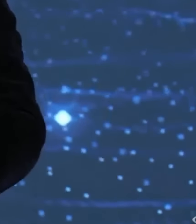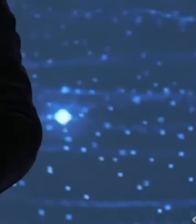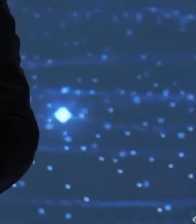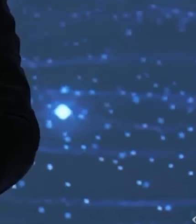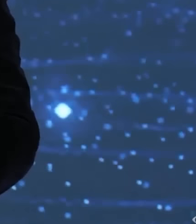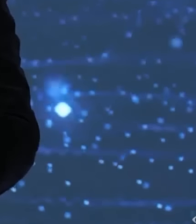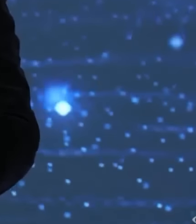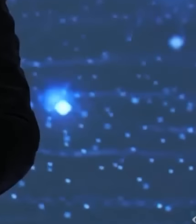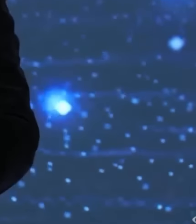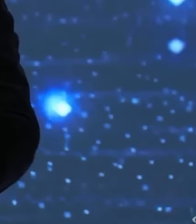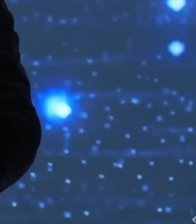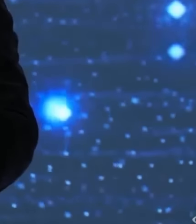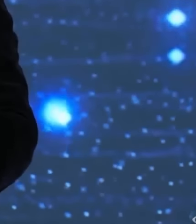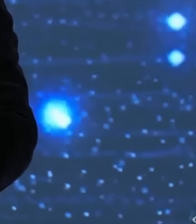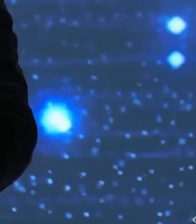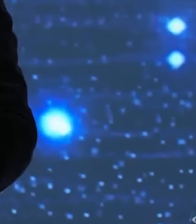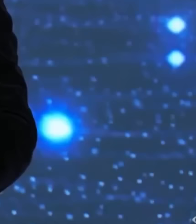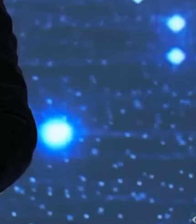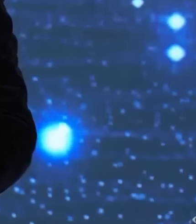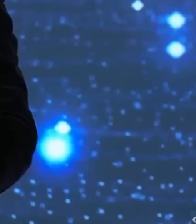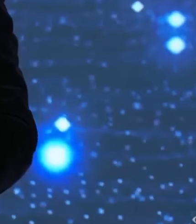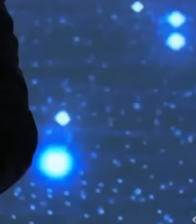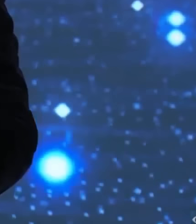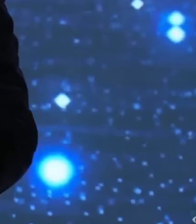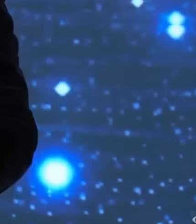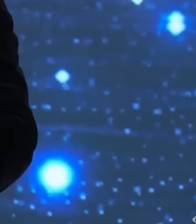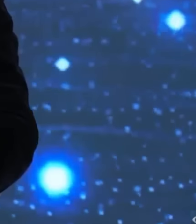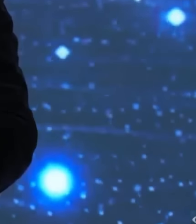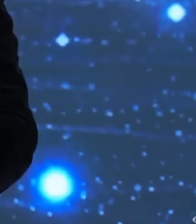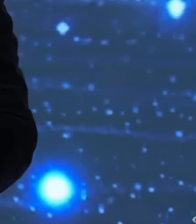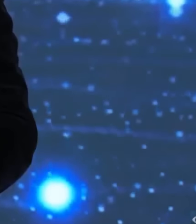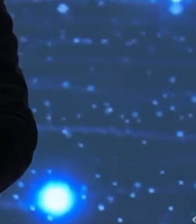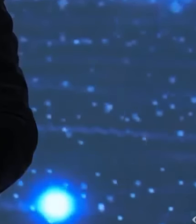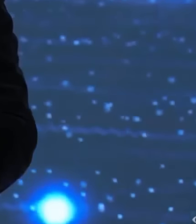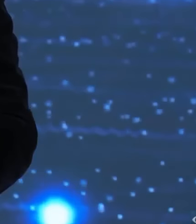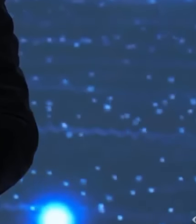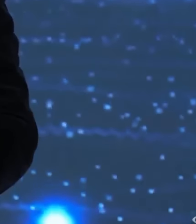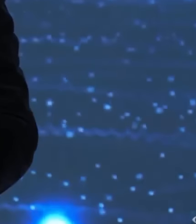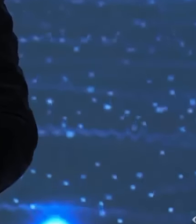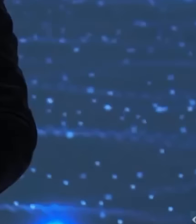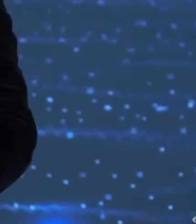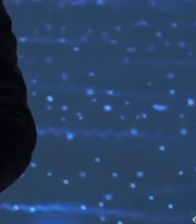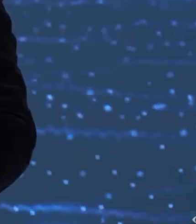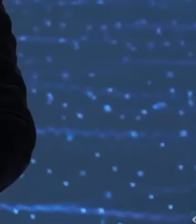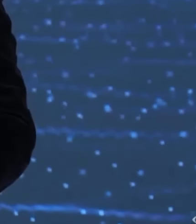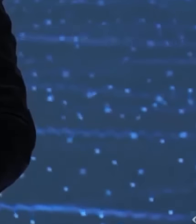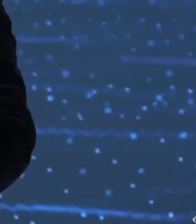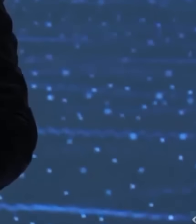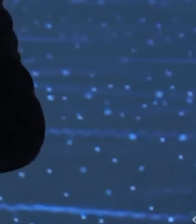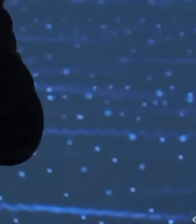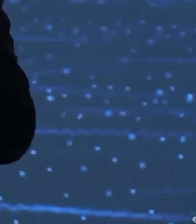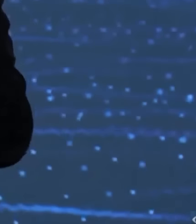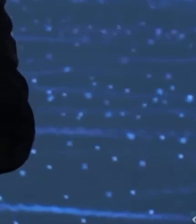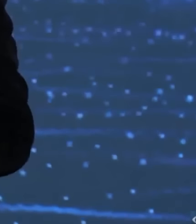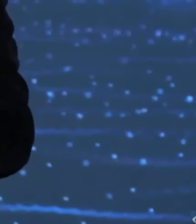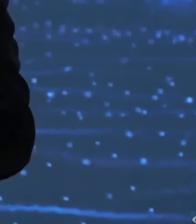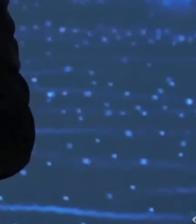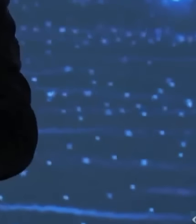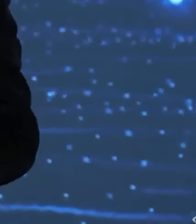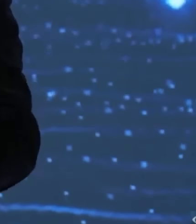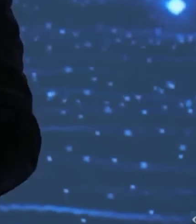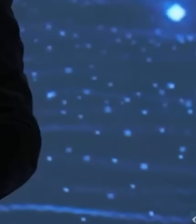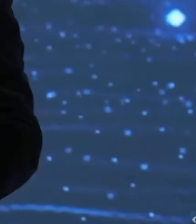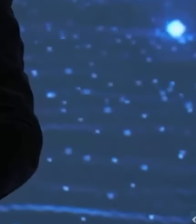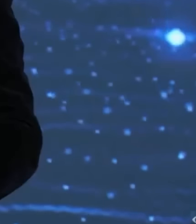O centro que ele viu é um centro que não existe em São Paulo. É um centro que ele arrasou na capital de São Paulo, não só um centro